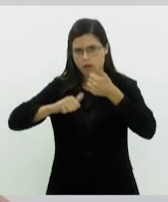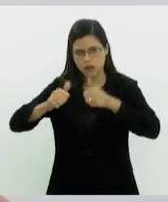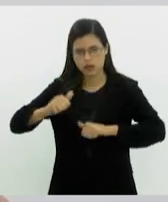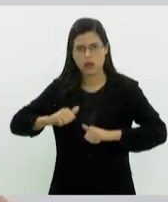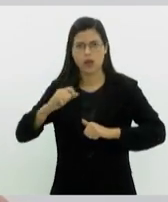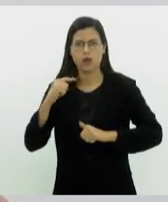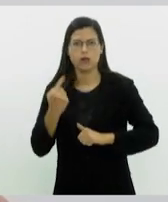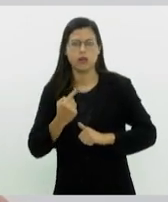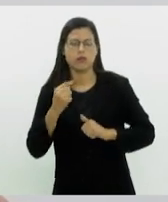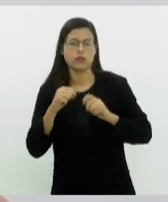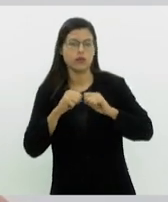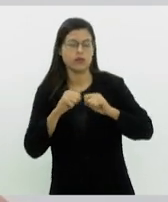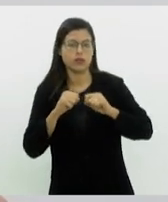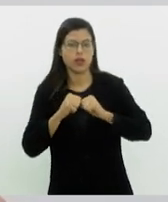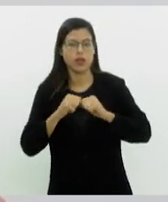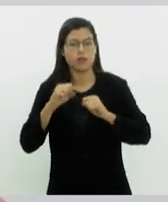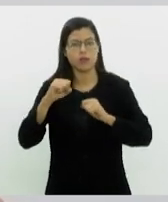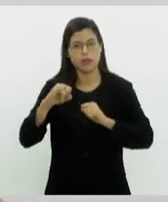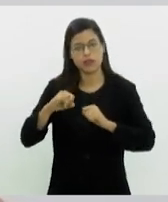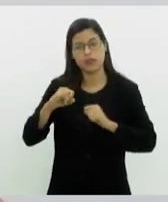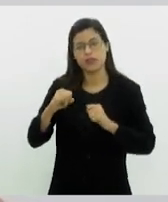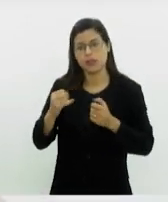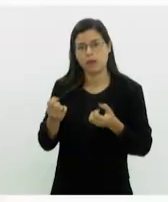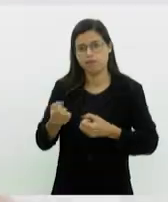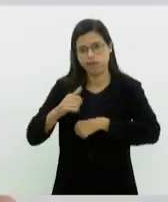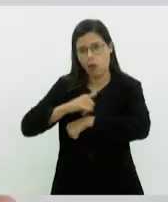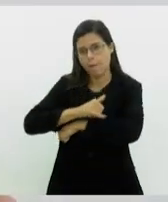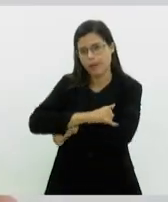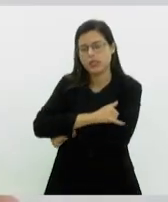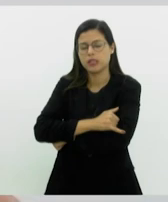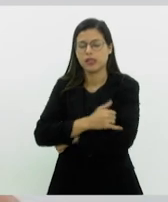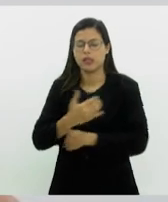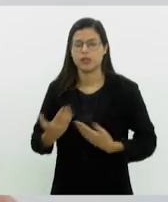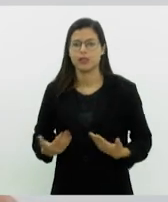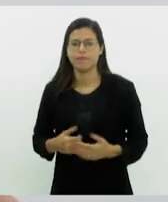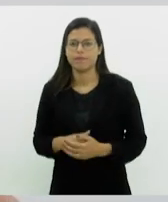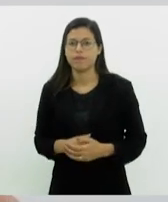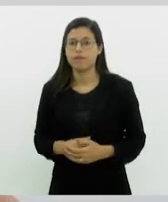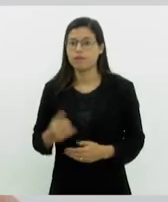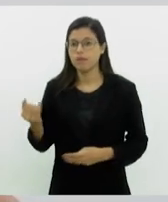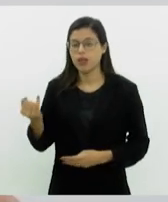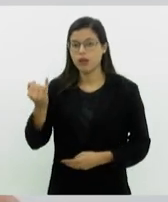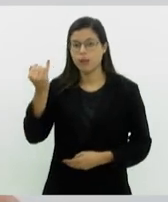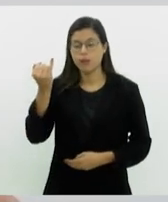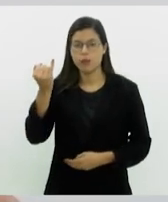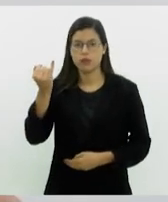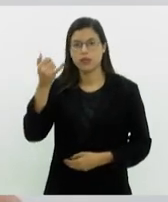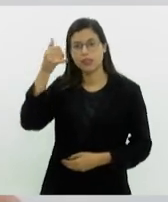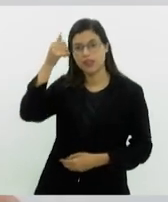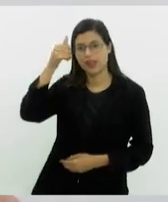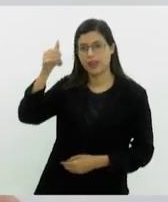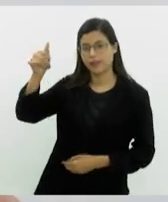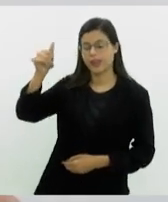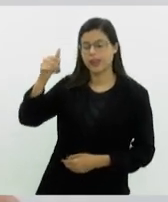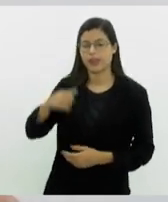classificar se a criança está no sobrepeso ou na obesidade. É muito importante já evitar